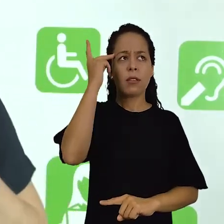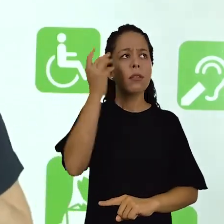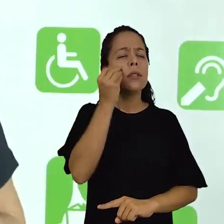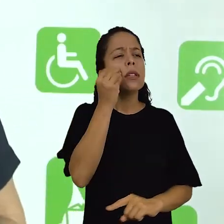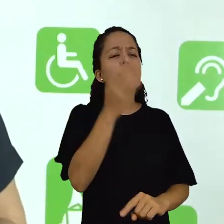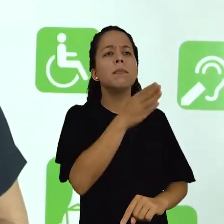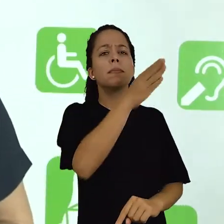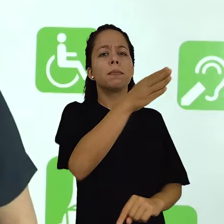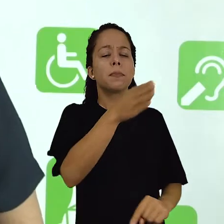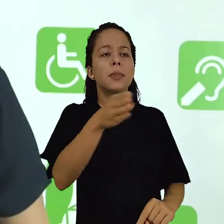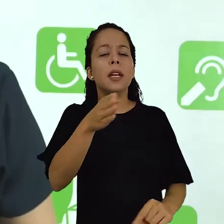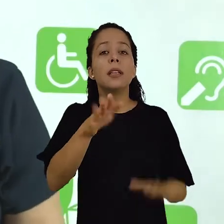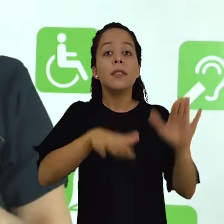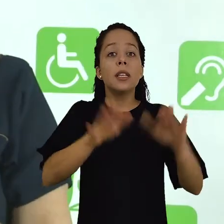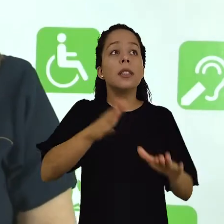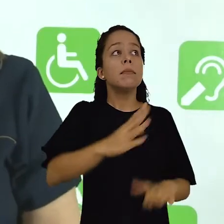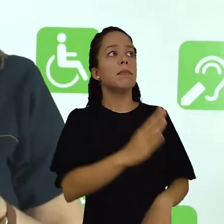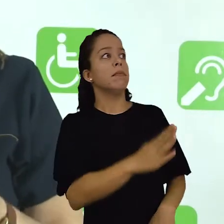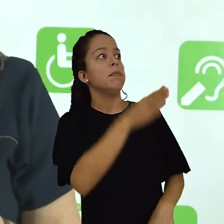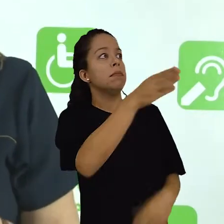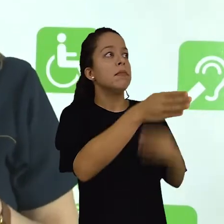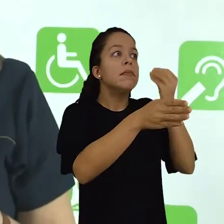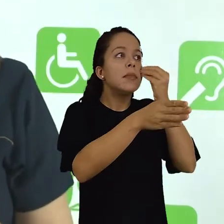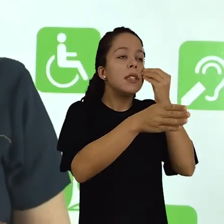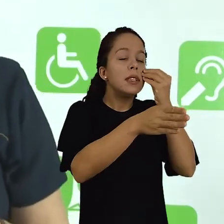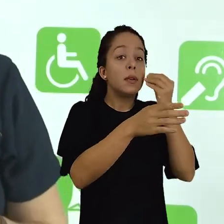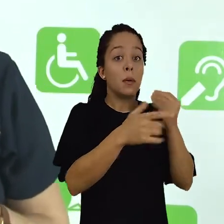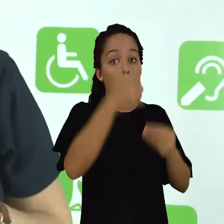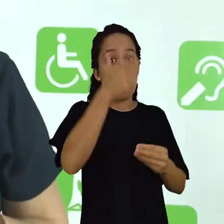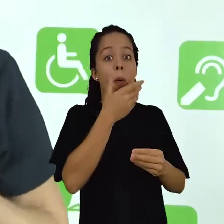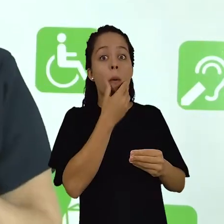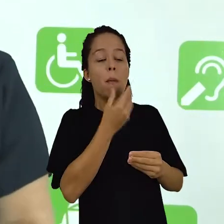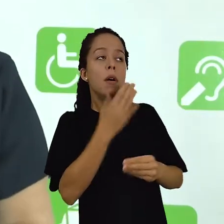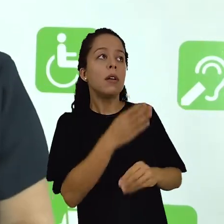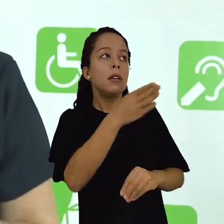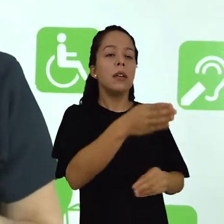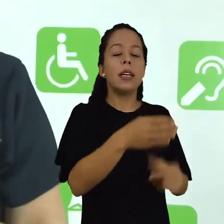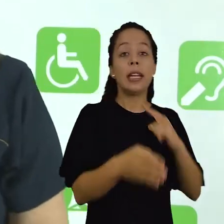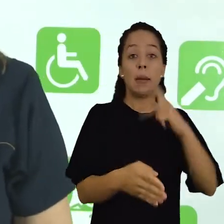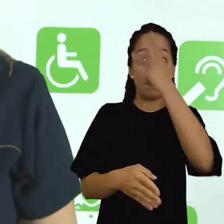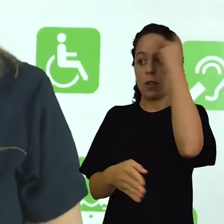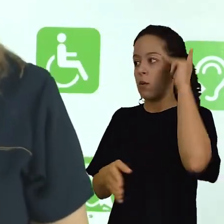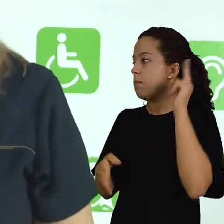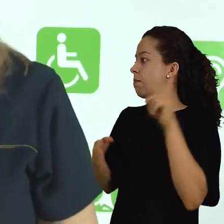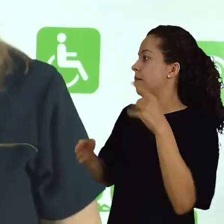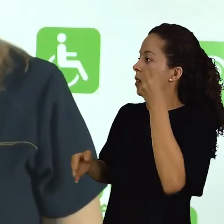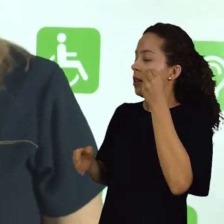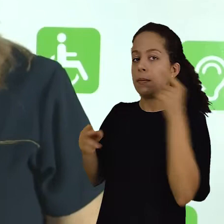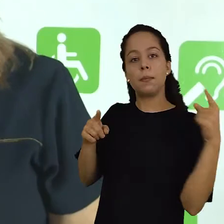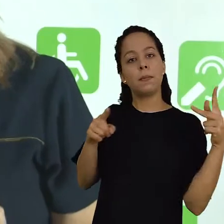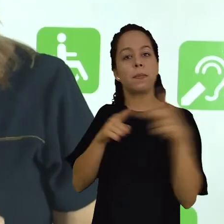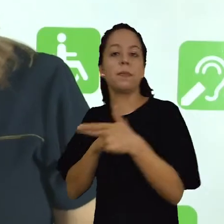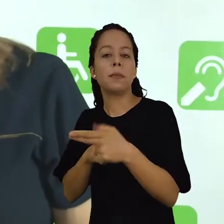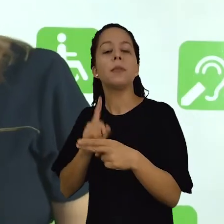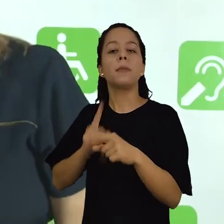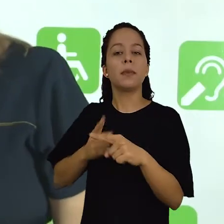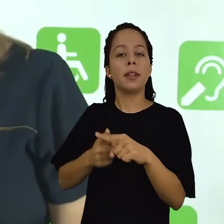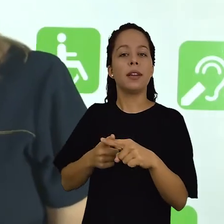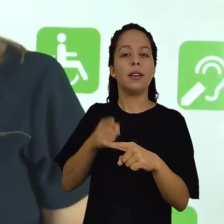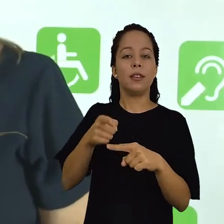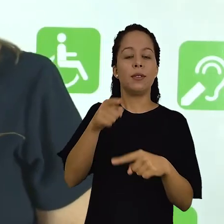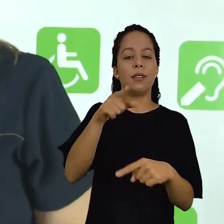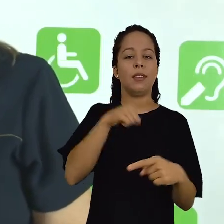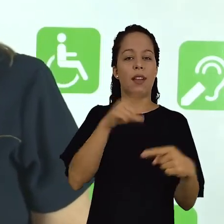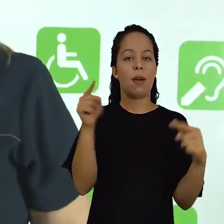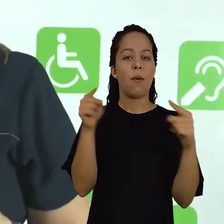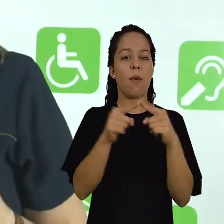que tentam impedir as suas investigações, porque acreditam que essas vão de encontro aos dogmas